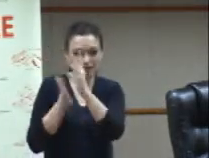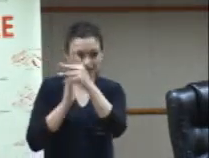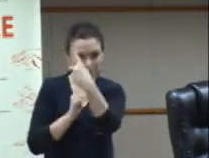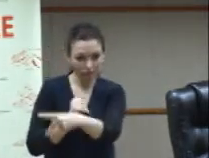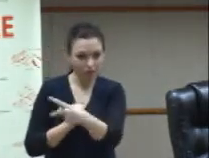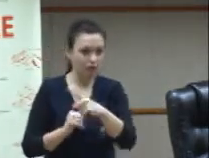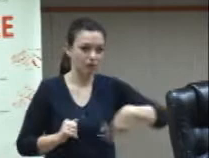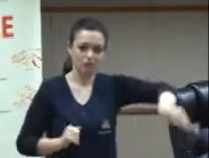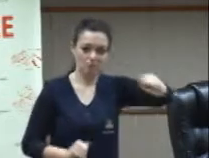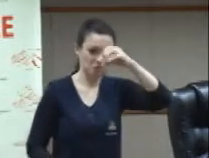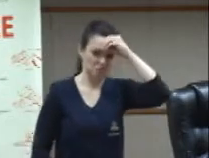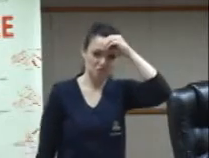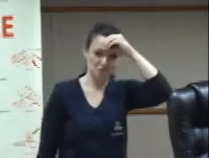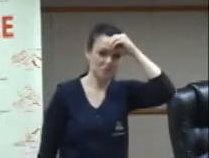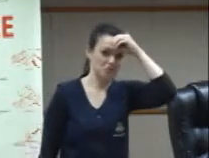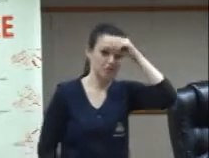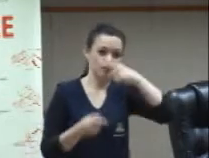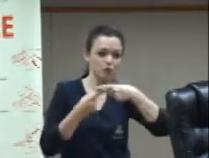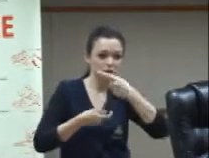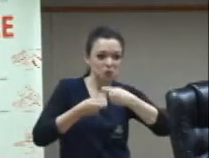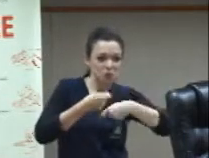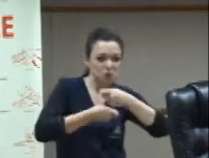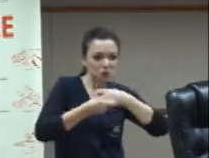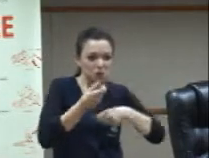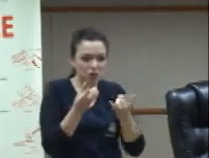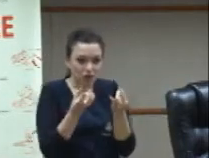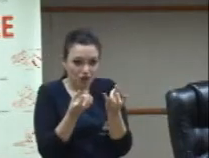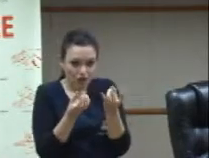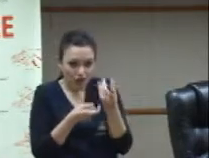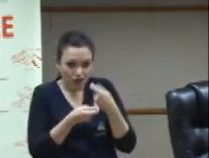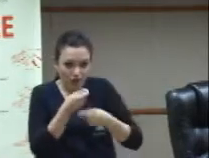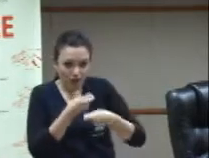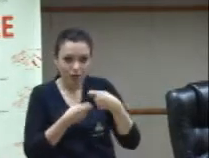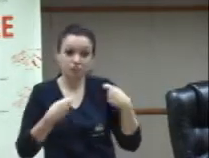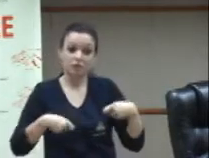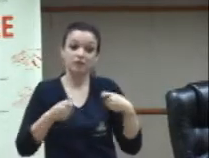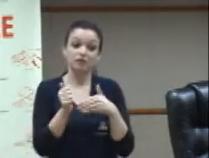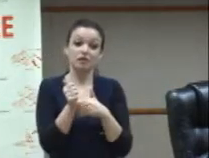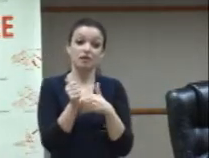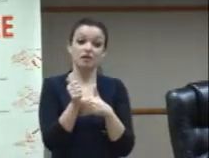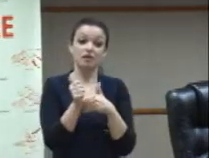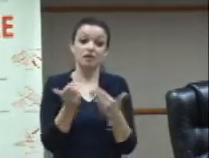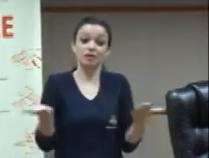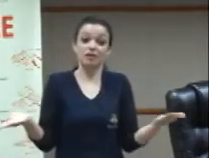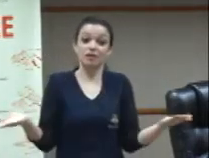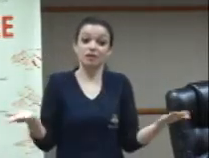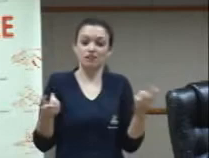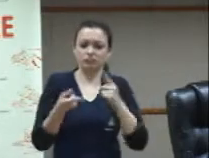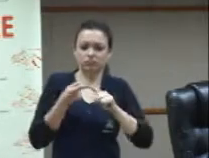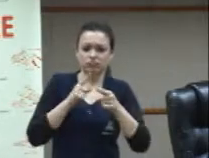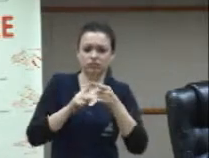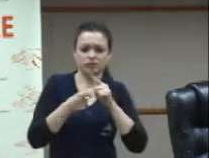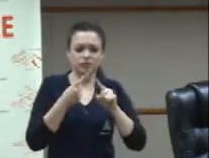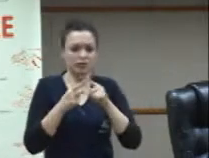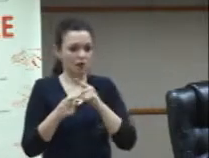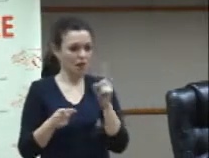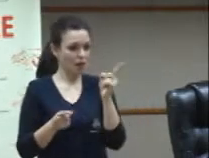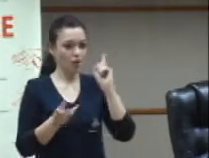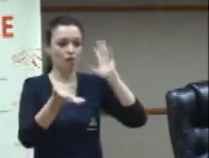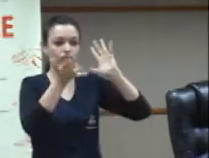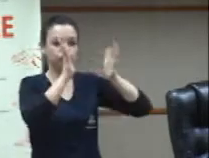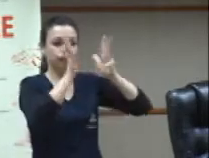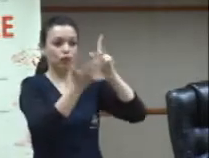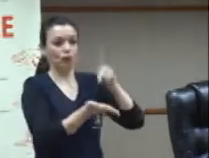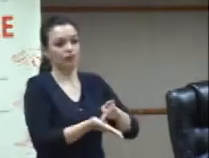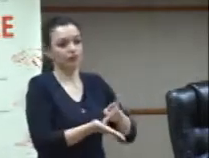para eles poderem fazer o tráfico das drogas eles precisam ter uma língua secreta que não é a língua de sinais oficial